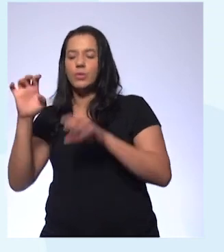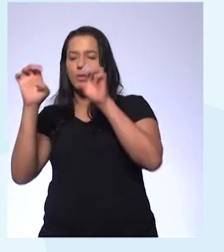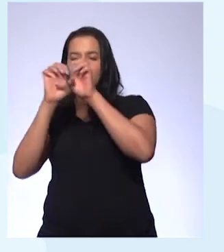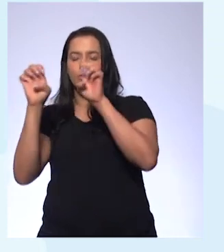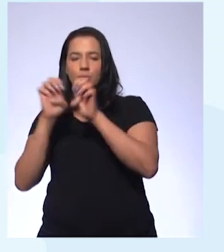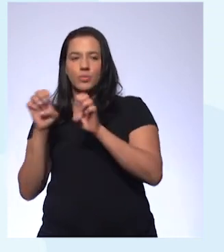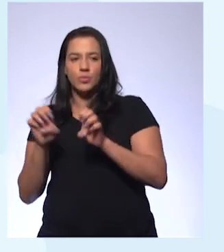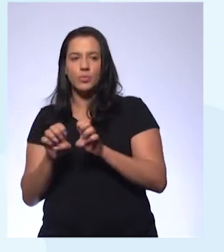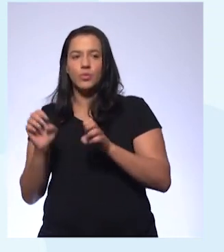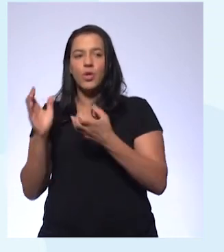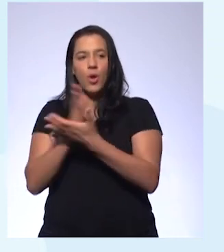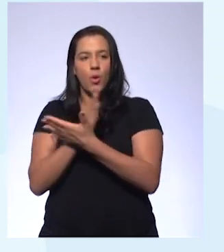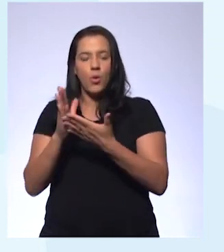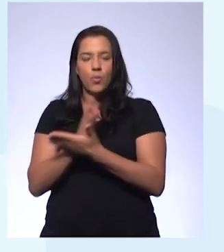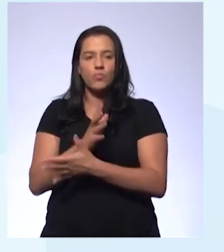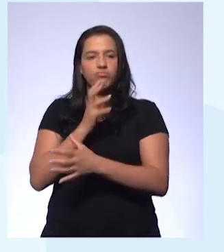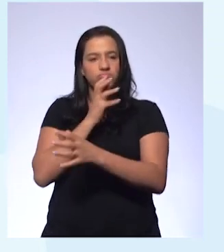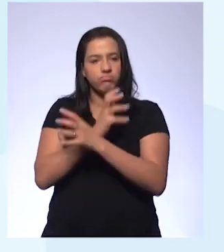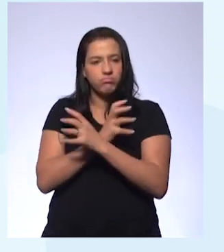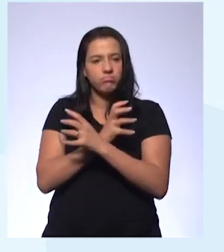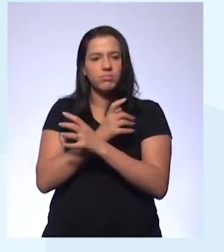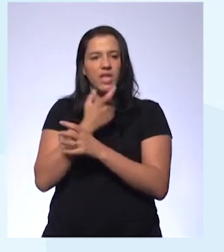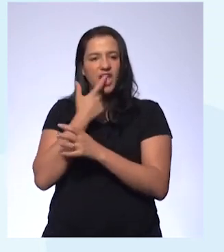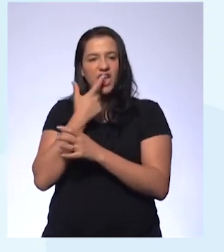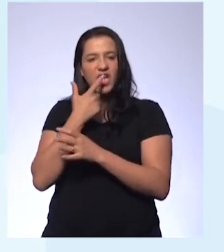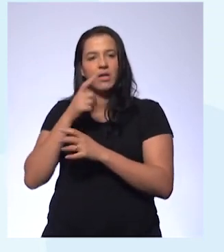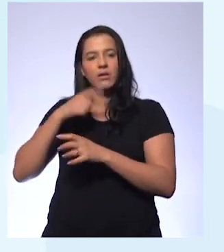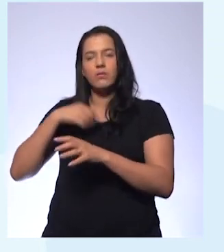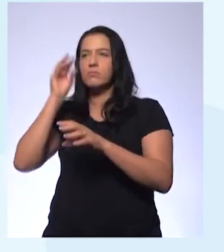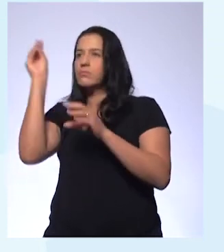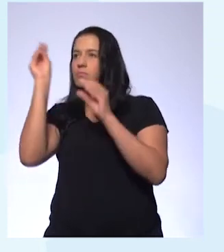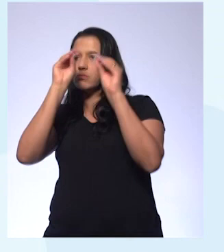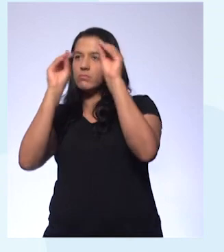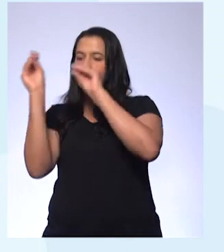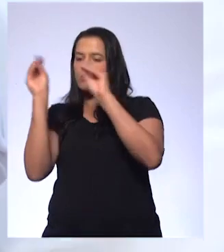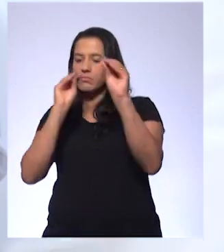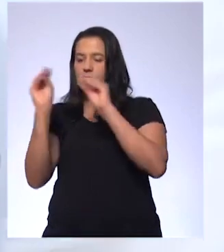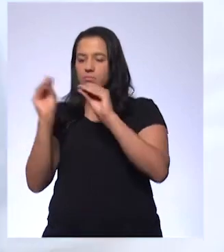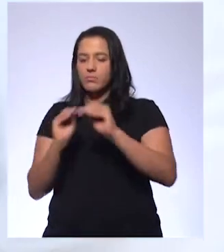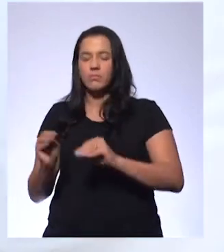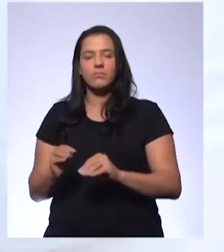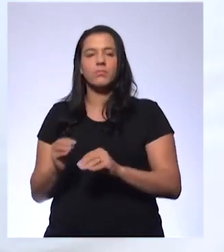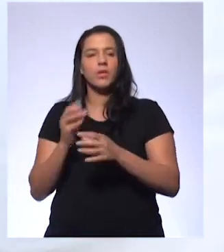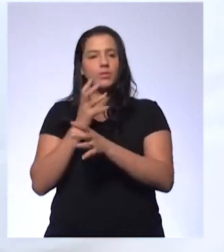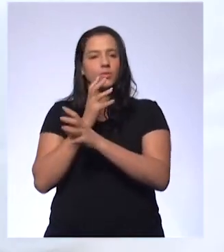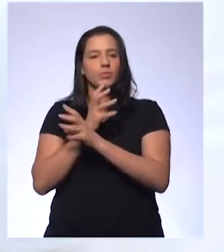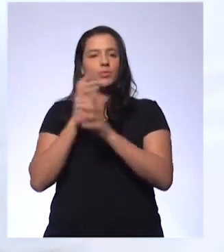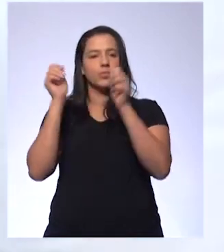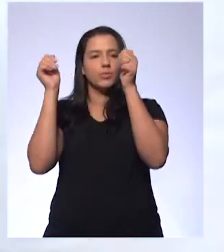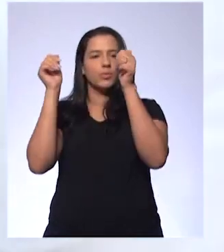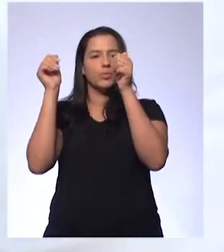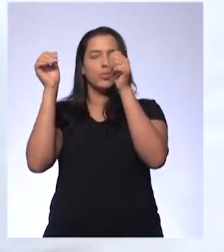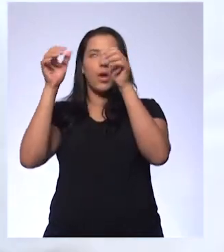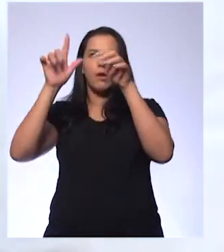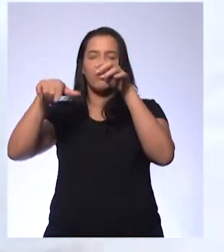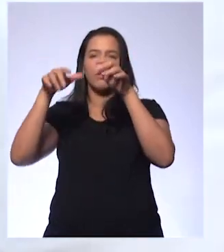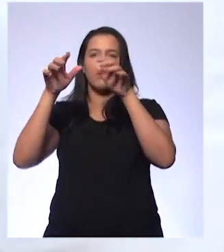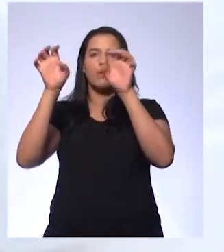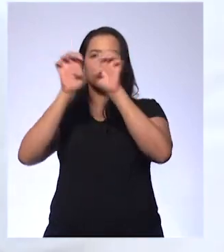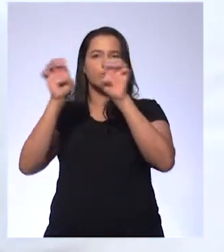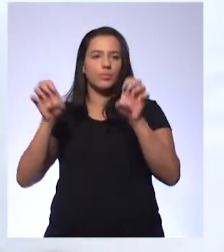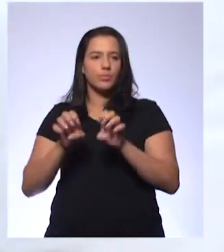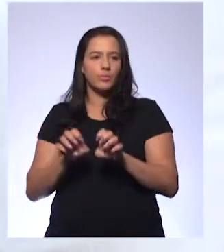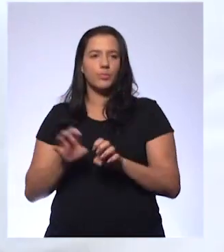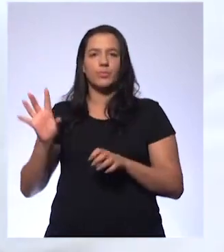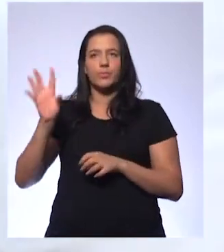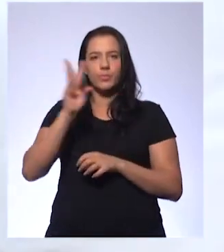alguns ossos, se monta o resto da estrutura, tá bom? O restante da estrutura. Então, é assim que a paleontologia funciona